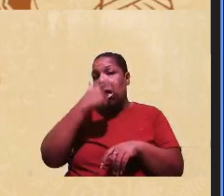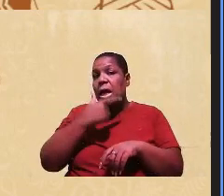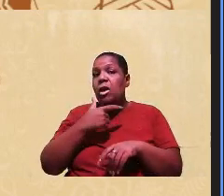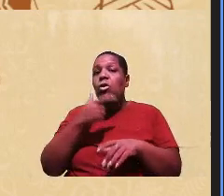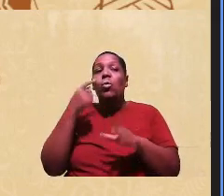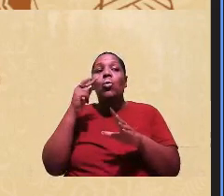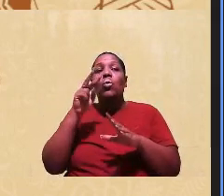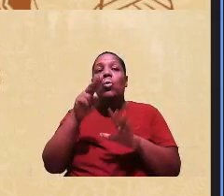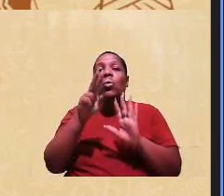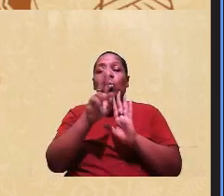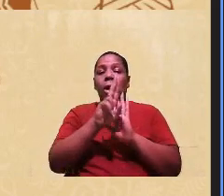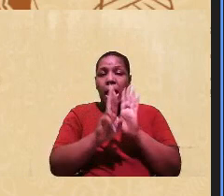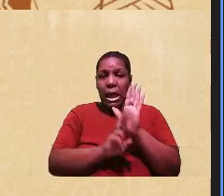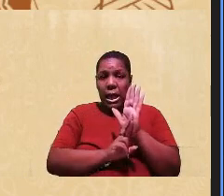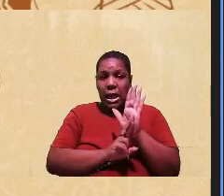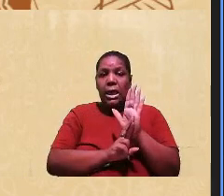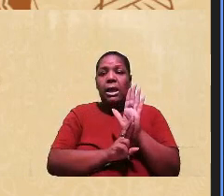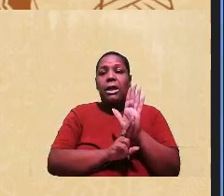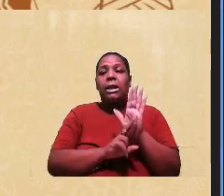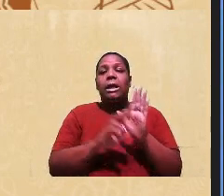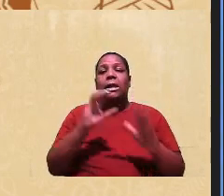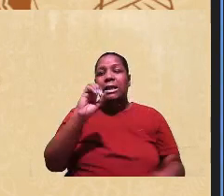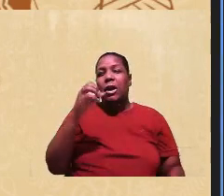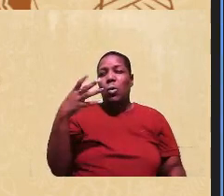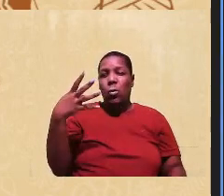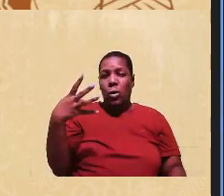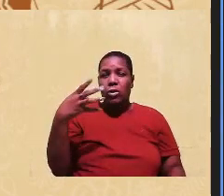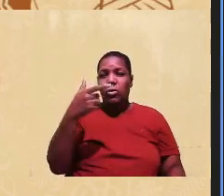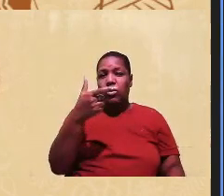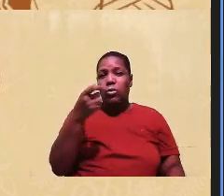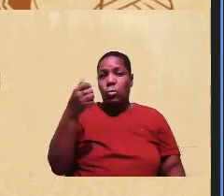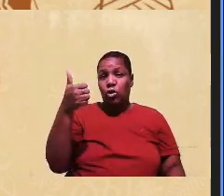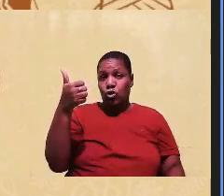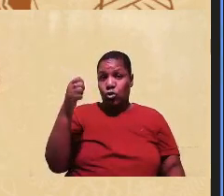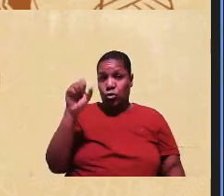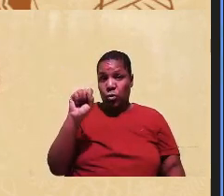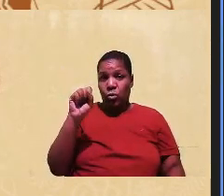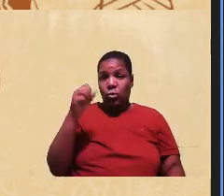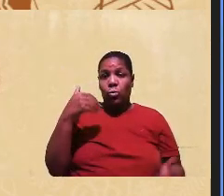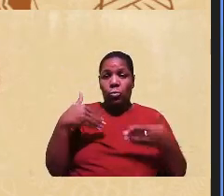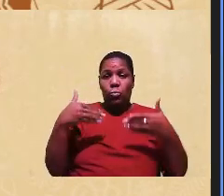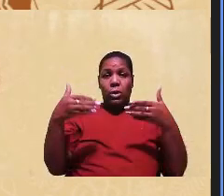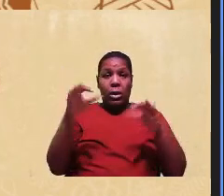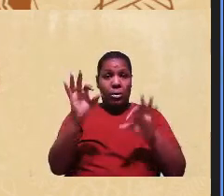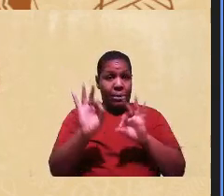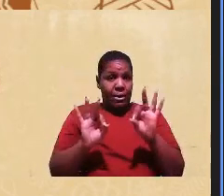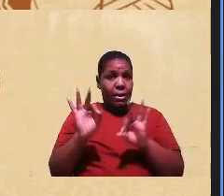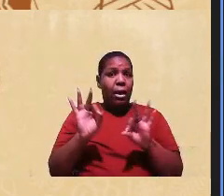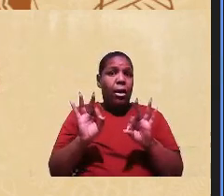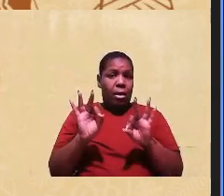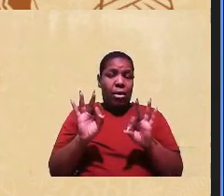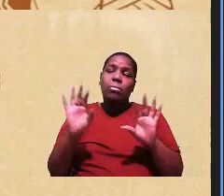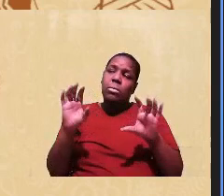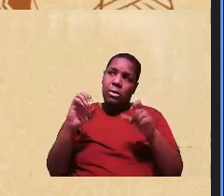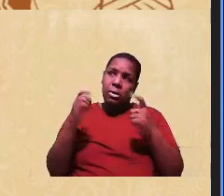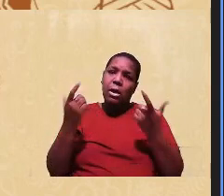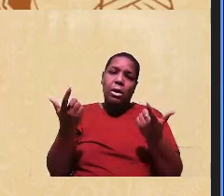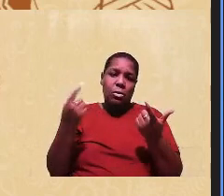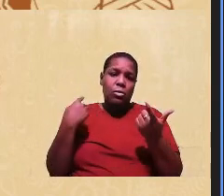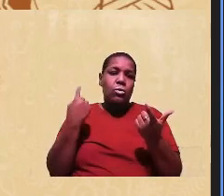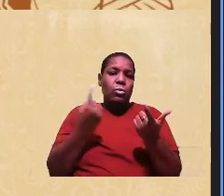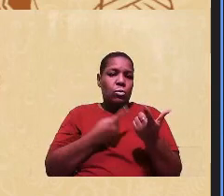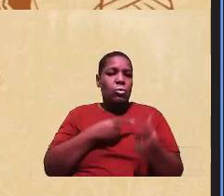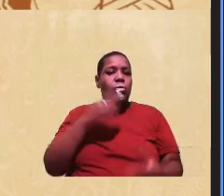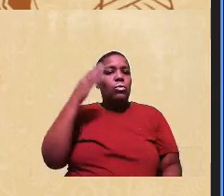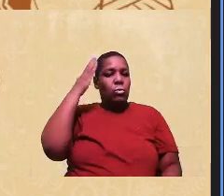04 de 2018, do Ministério do Planejamento, né, e, obviamente, todos nós sabemos